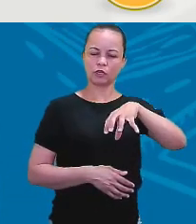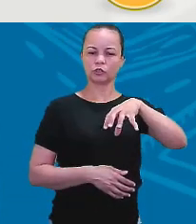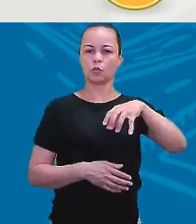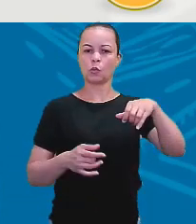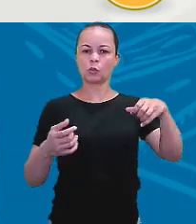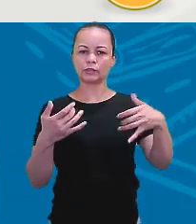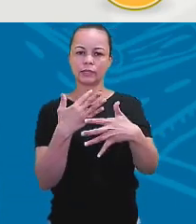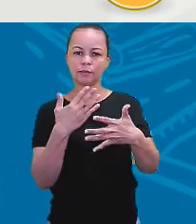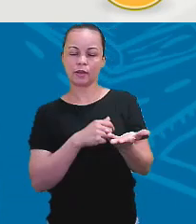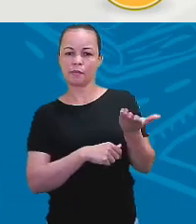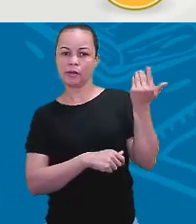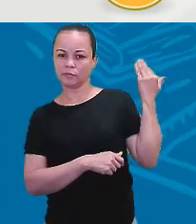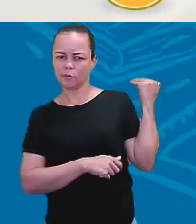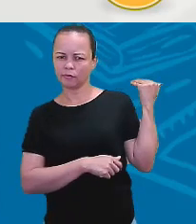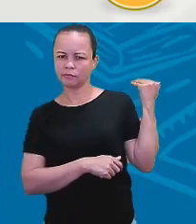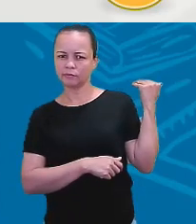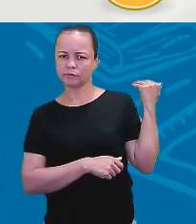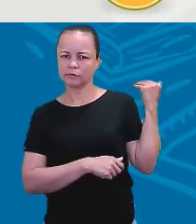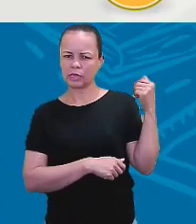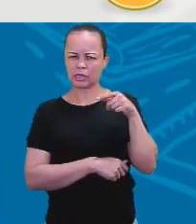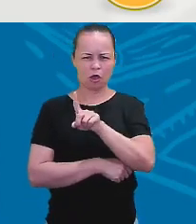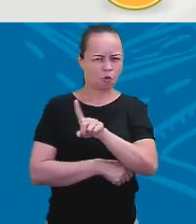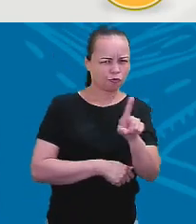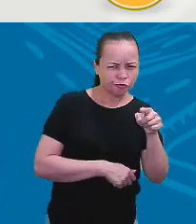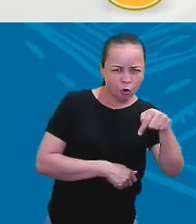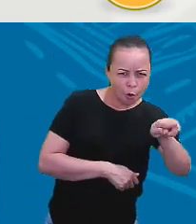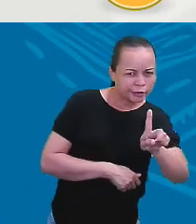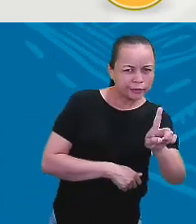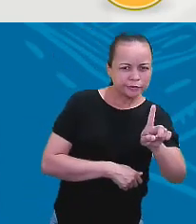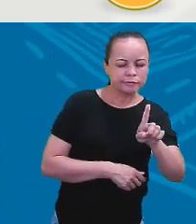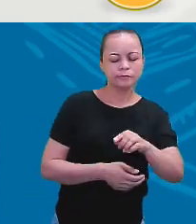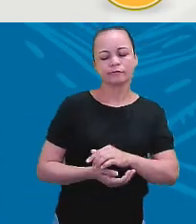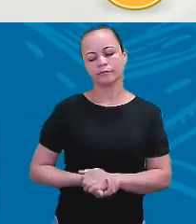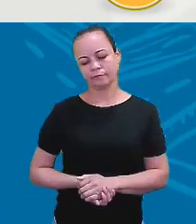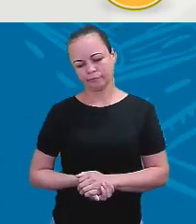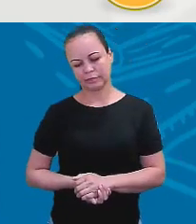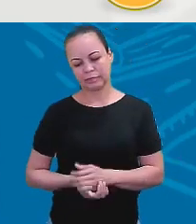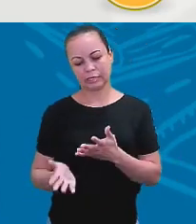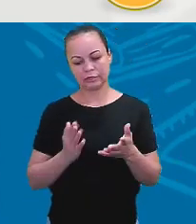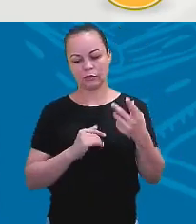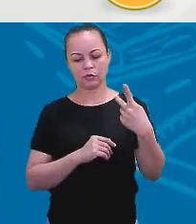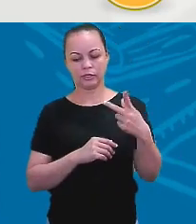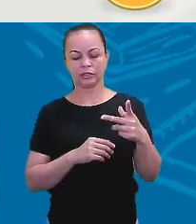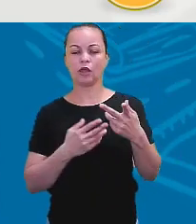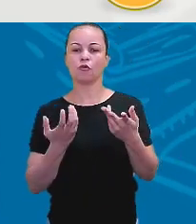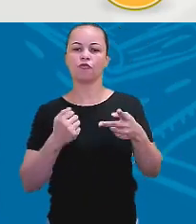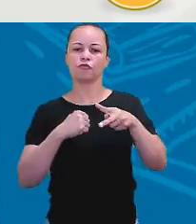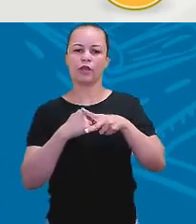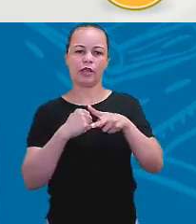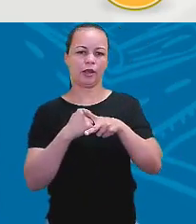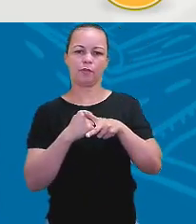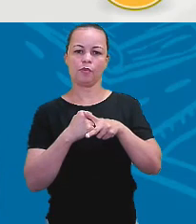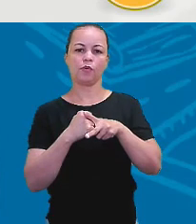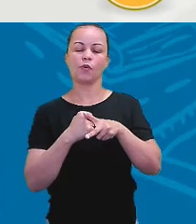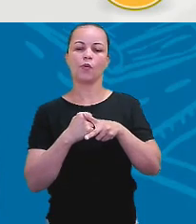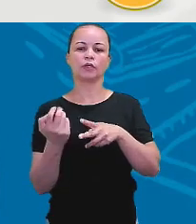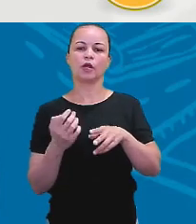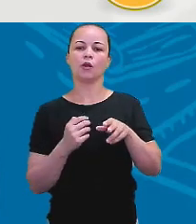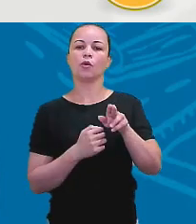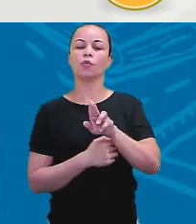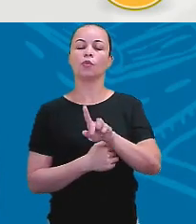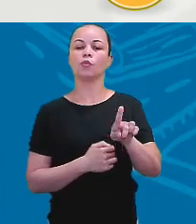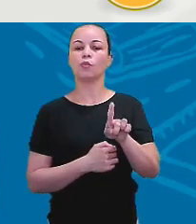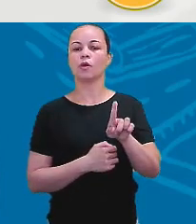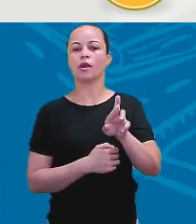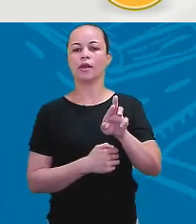Não foi... Veja, O ente. O ente é um verbo que não é regular. Certo? Está no passado. Ele é um